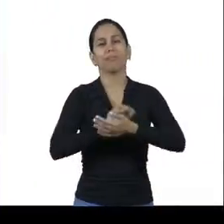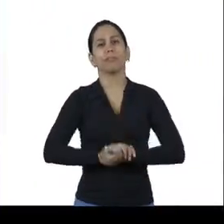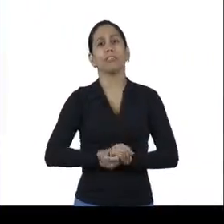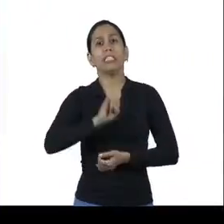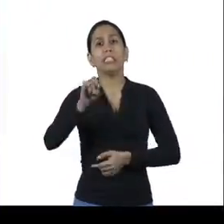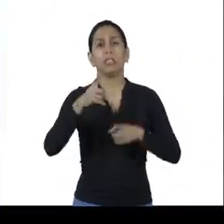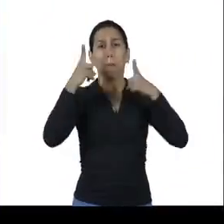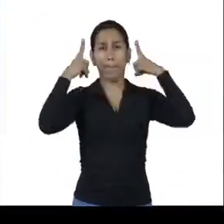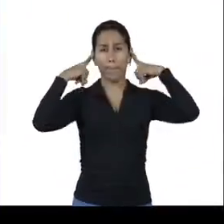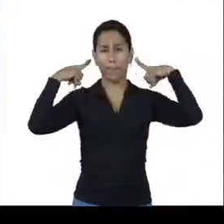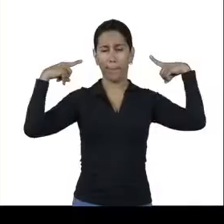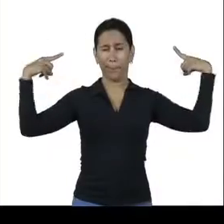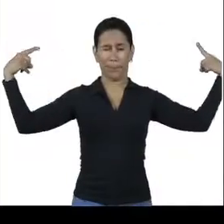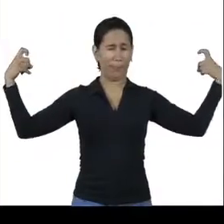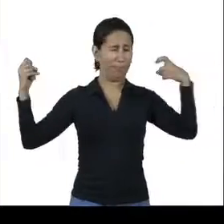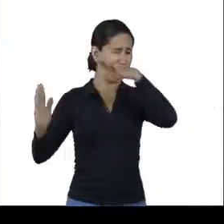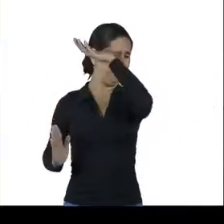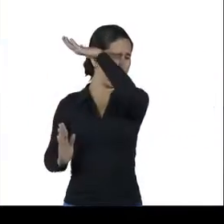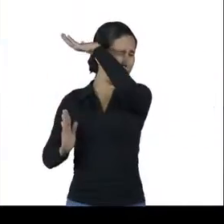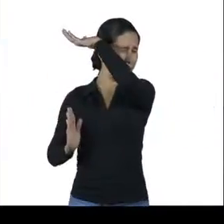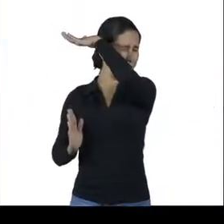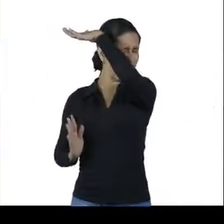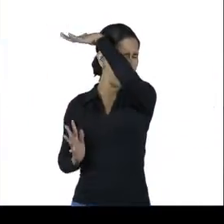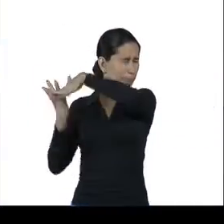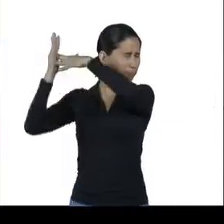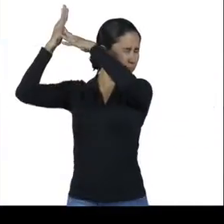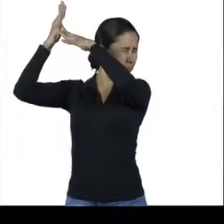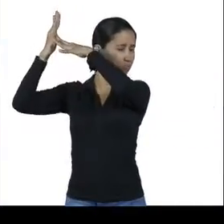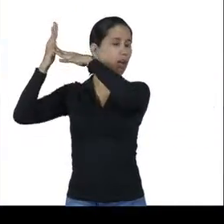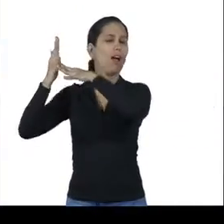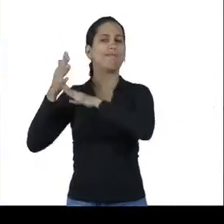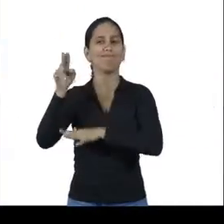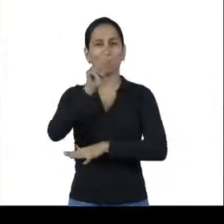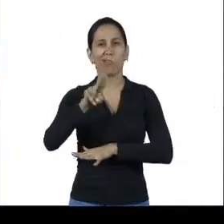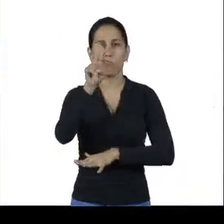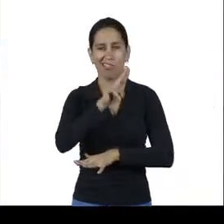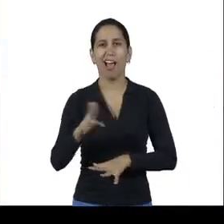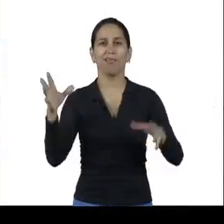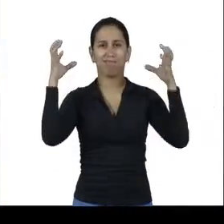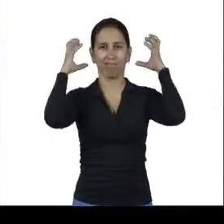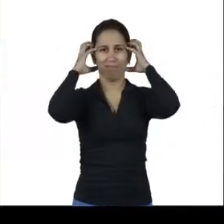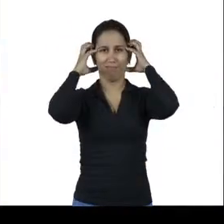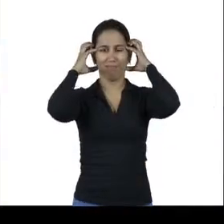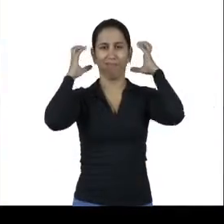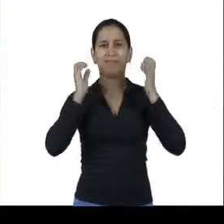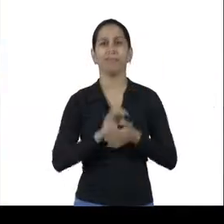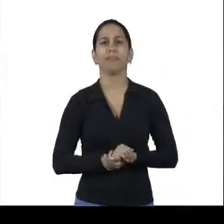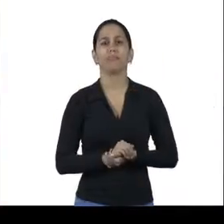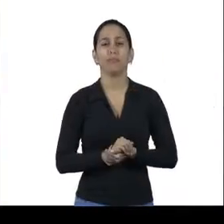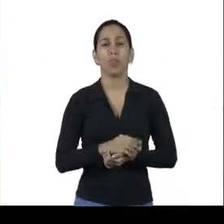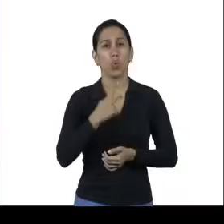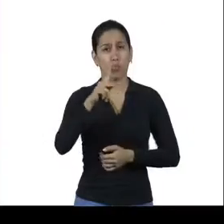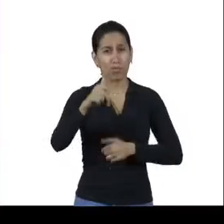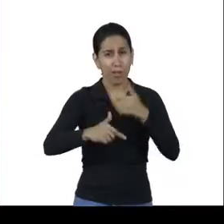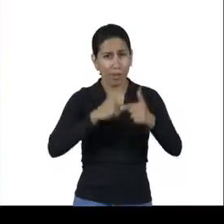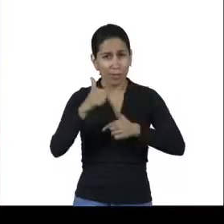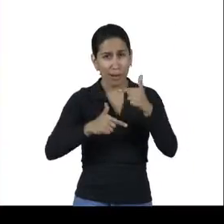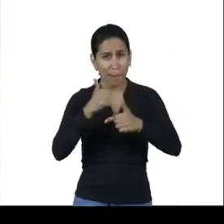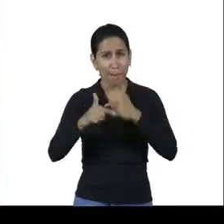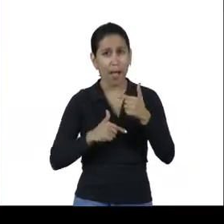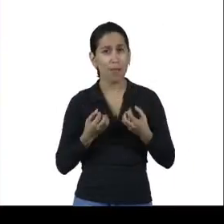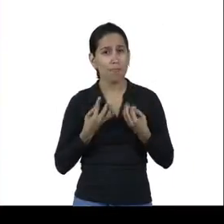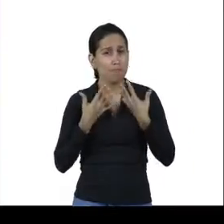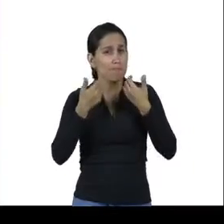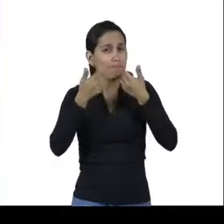é superior ao permitido, o trabalhador deve usar protetores auriculares. Fazer o seu trabalho bem feito não é o suficiente para